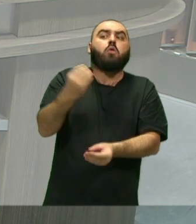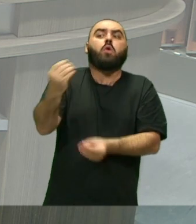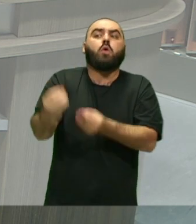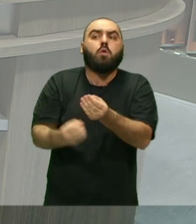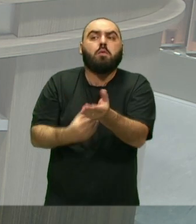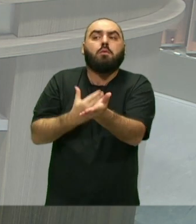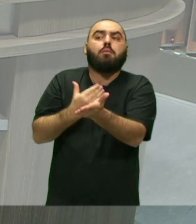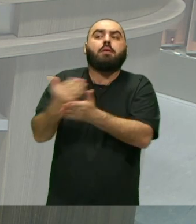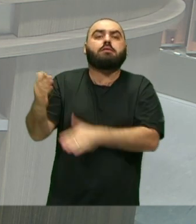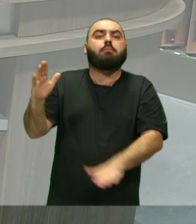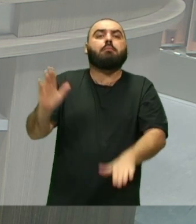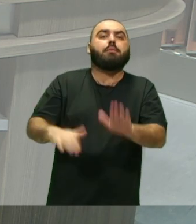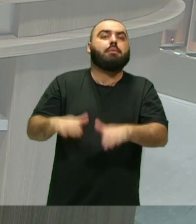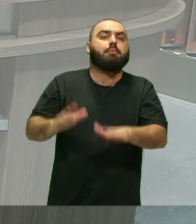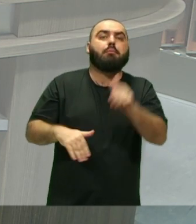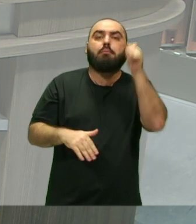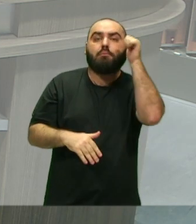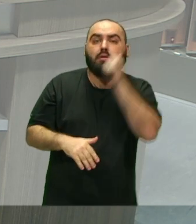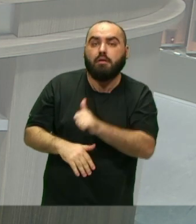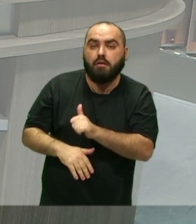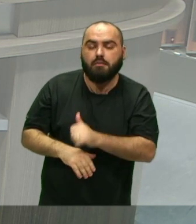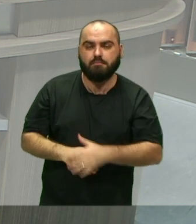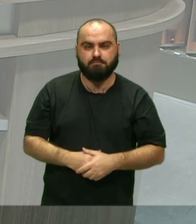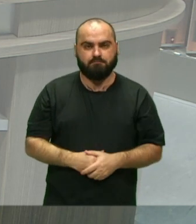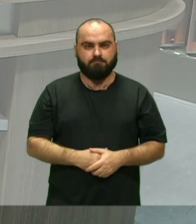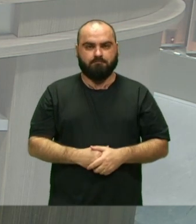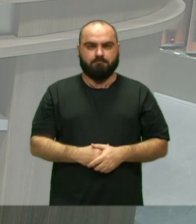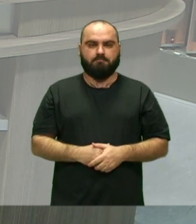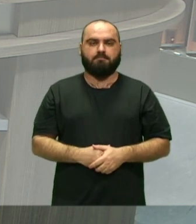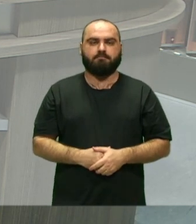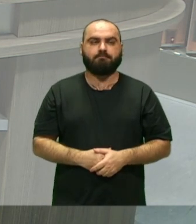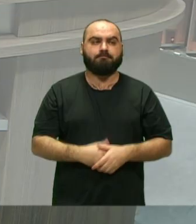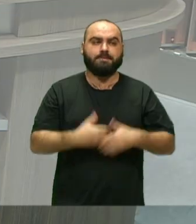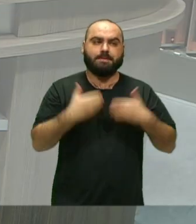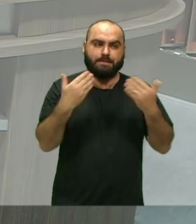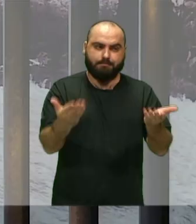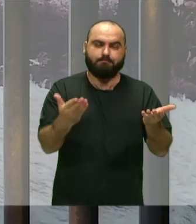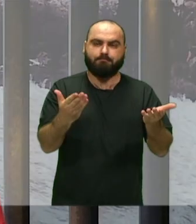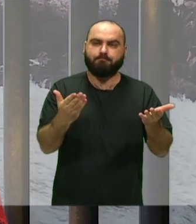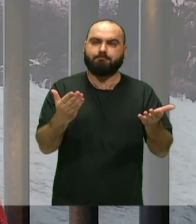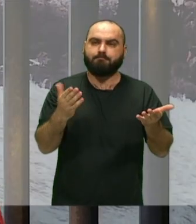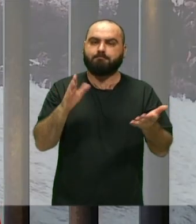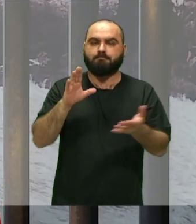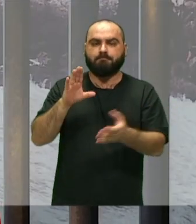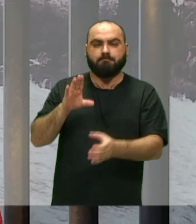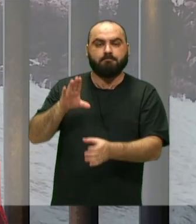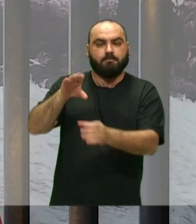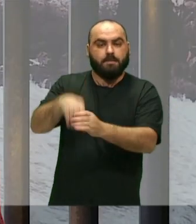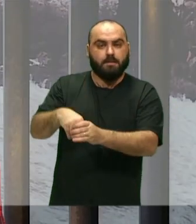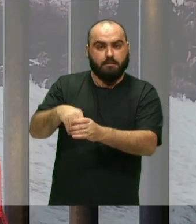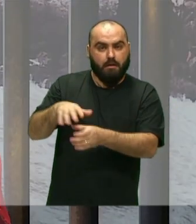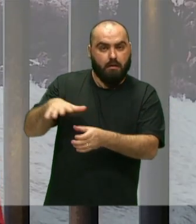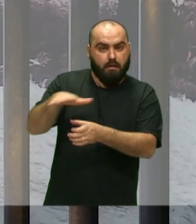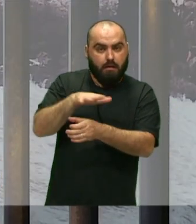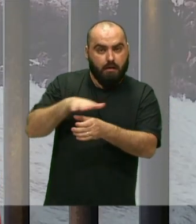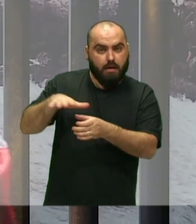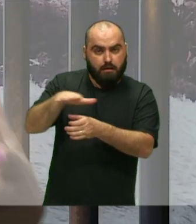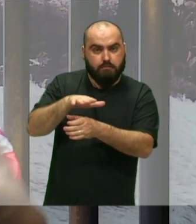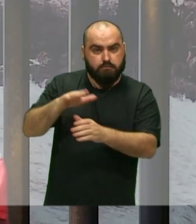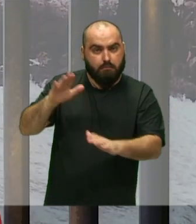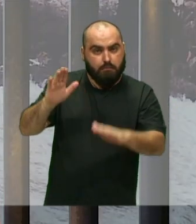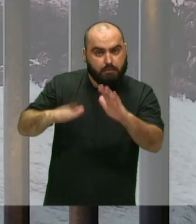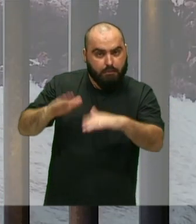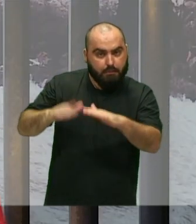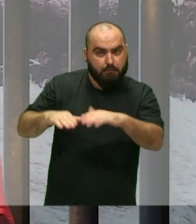se insere nisso? Bem nesse processo De que ali dentro Daqueles espaços Do maracatu nação Que é